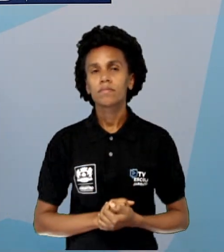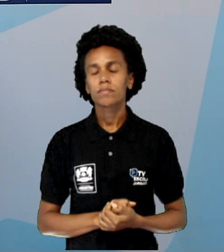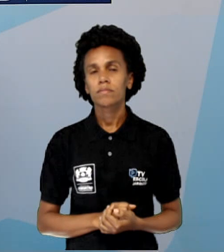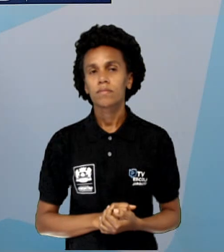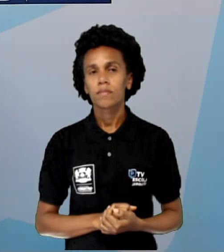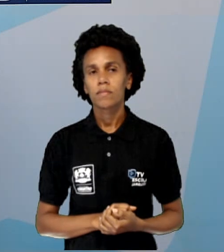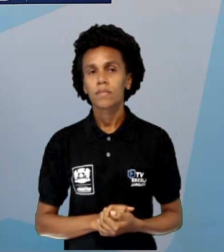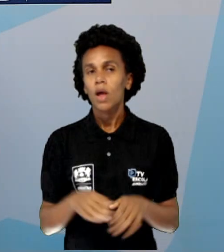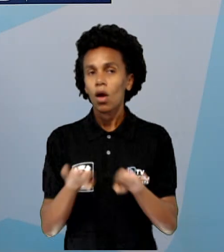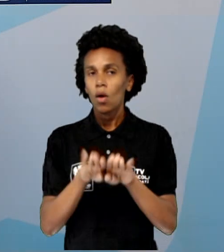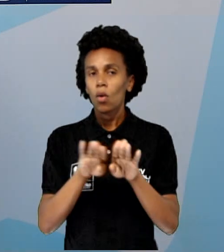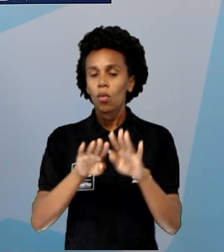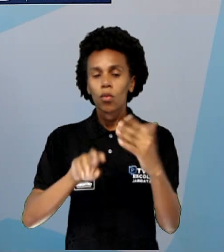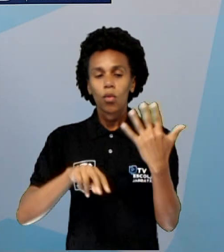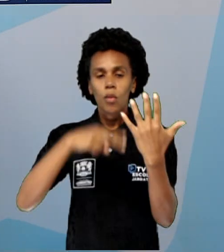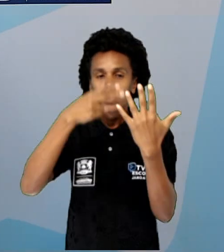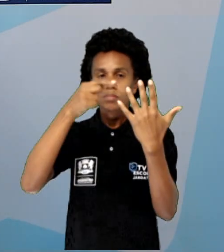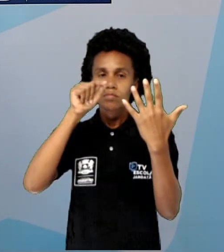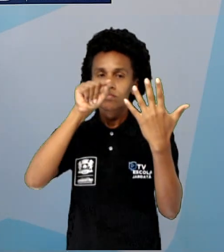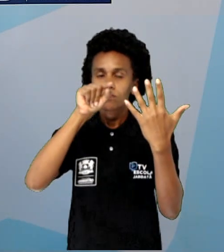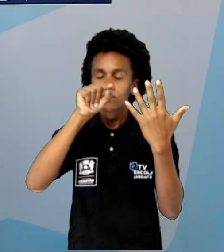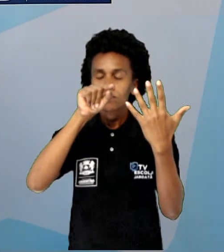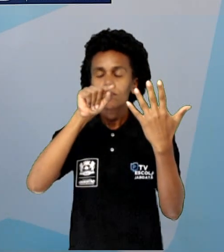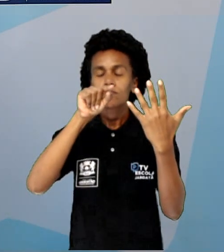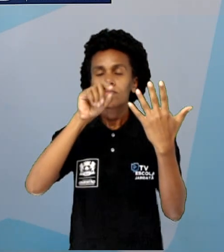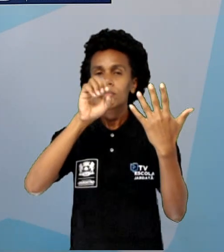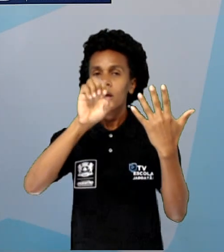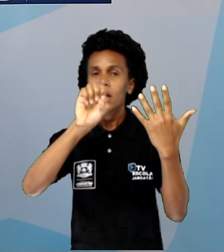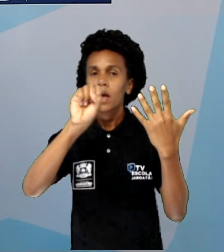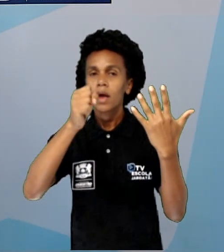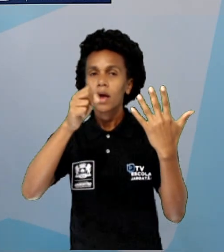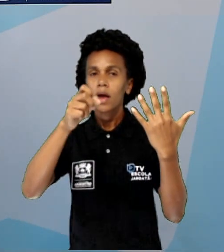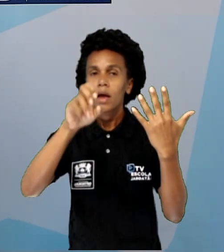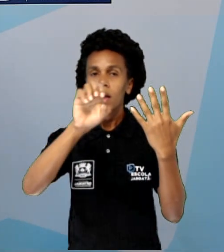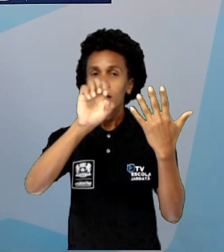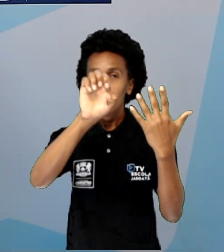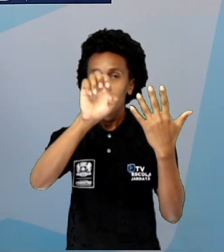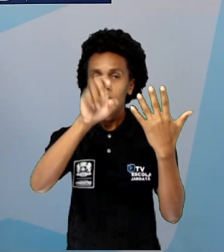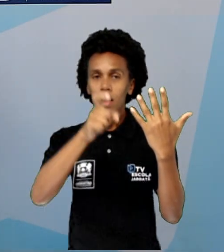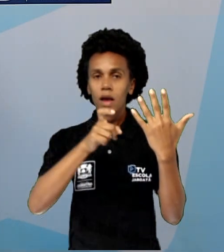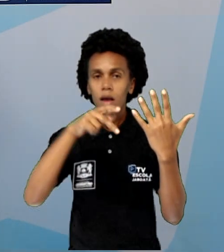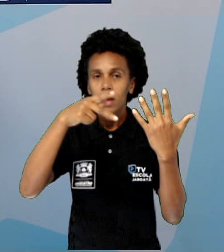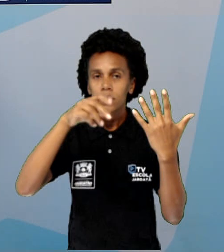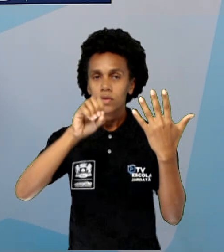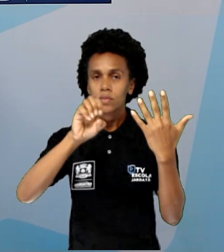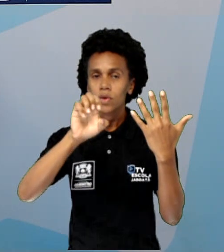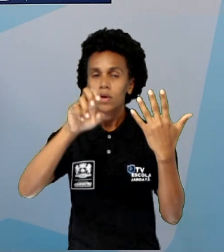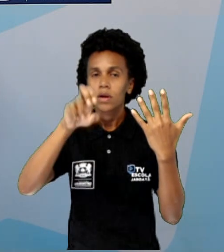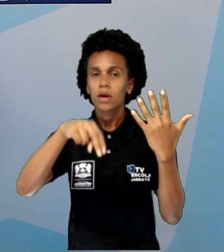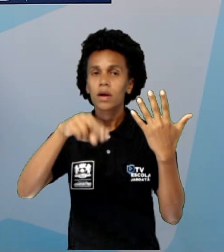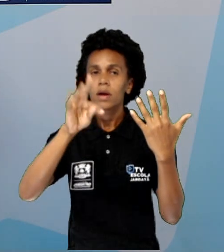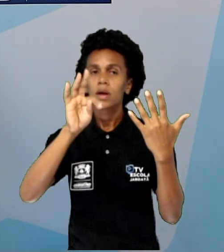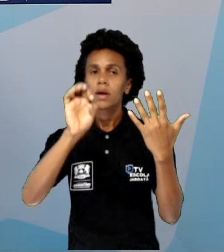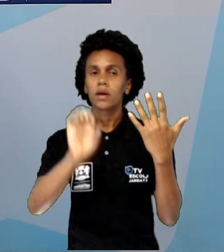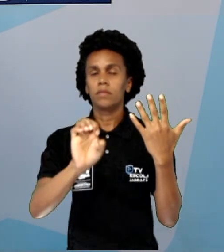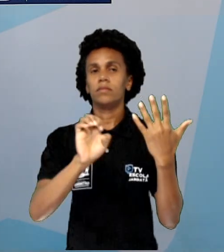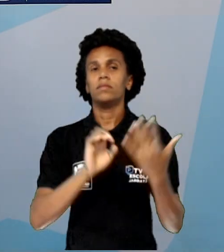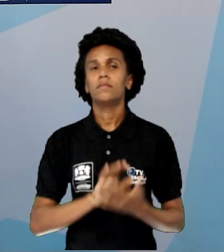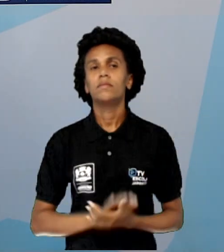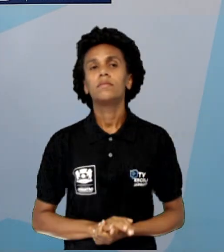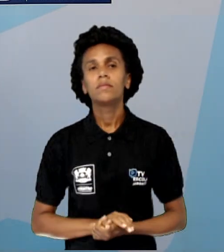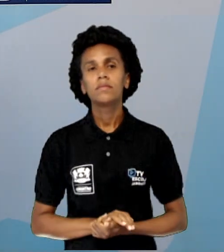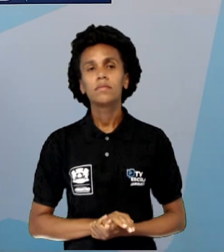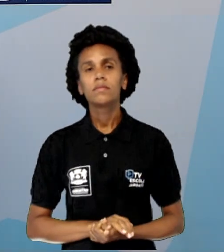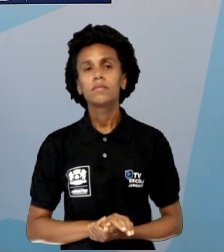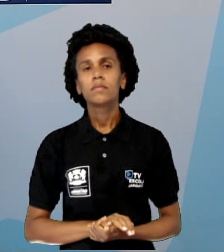estava falando agora já alguns termos e aqui eu tenho, ó, 4 elevado à segunda potência, né? Esse número que está aí no